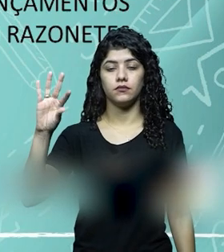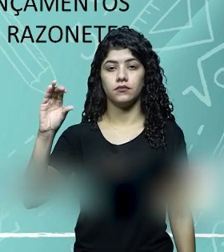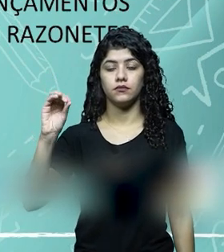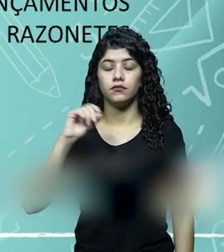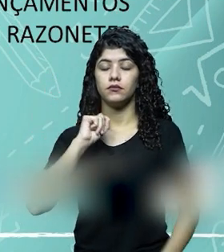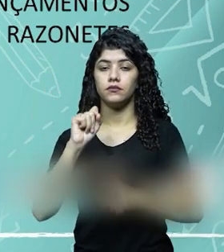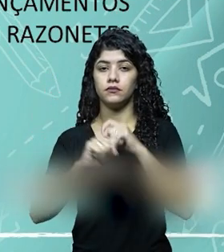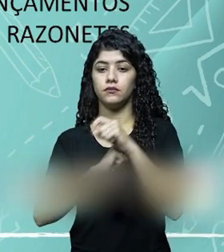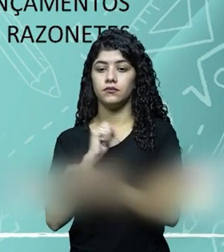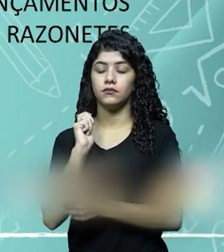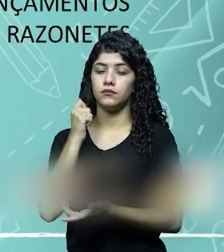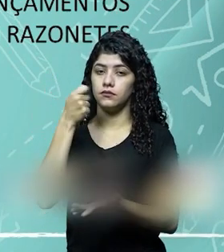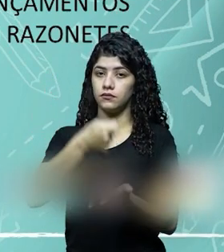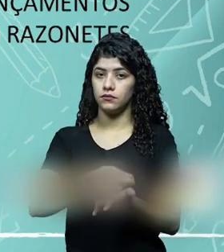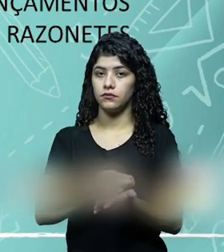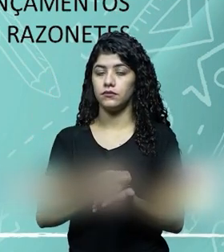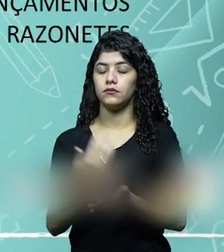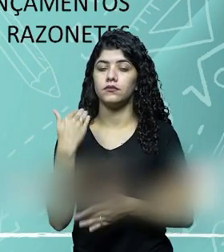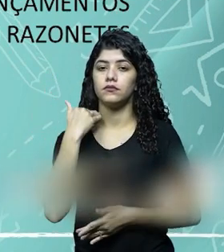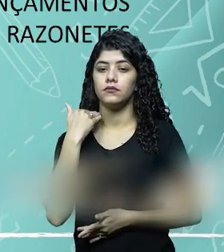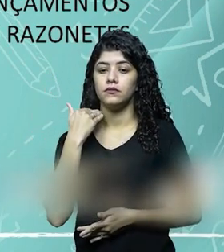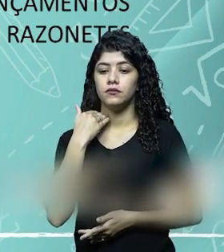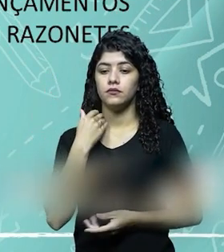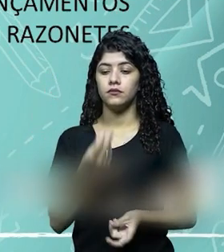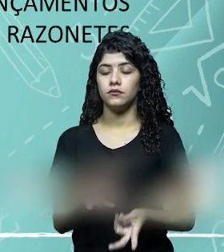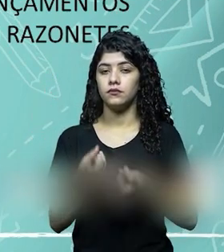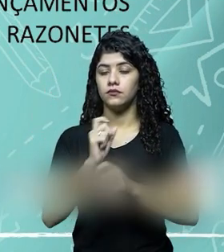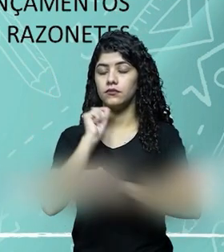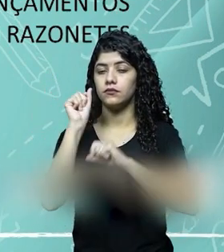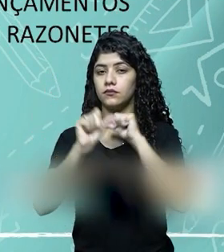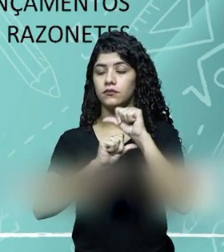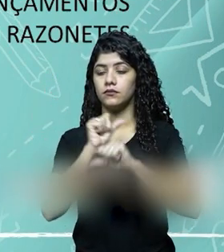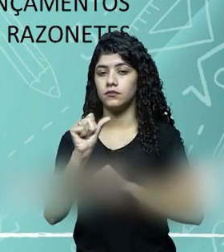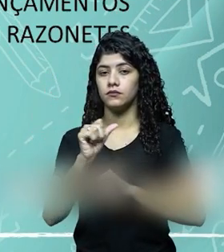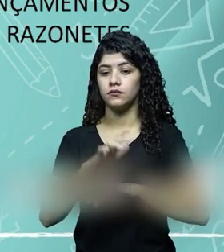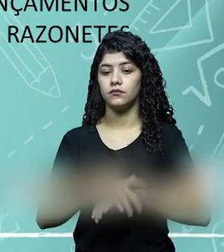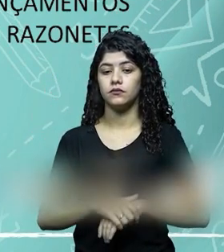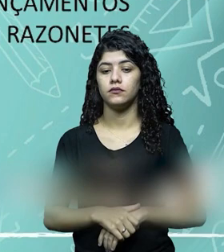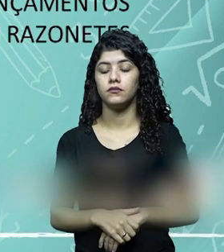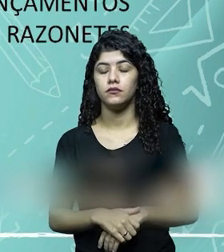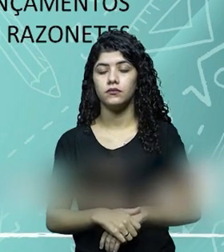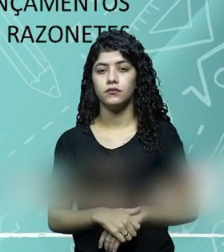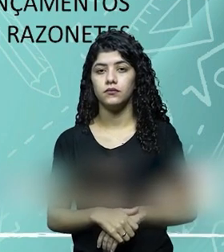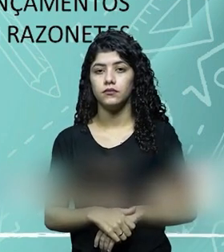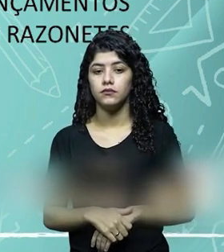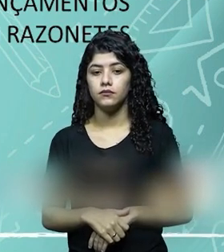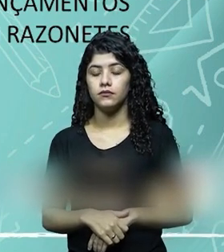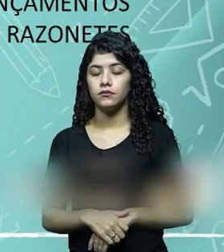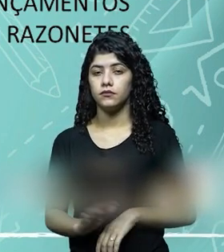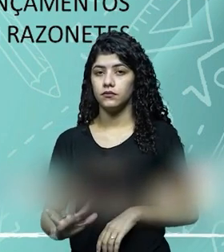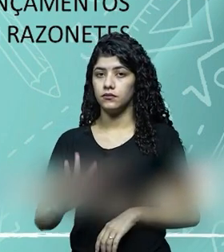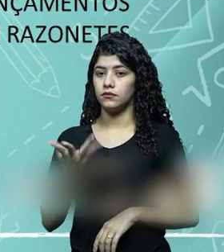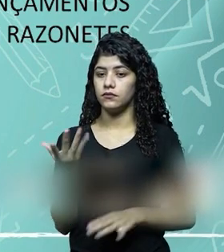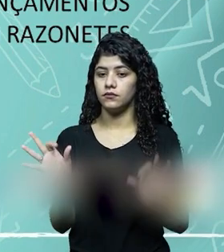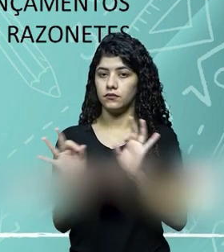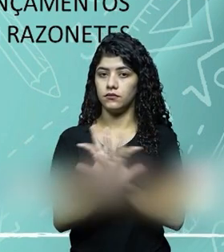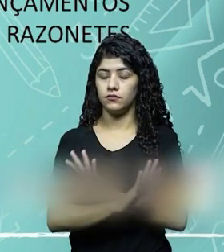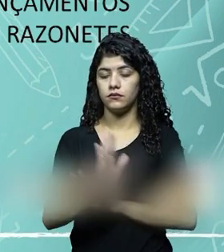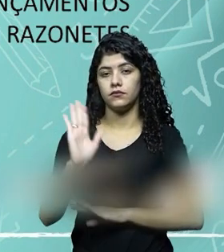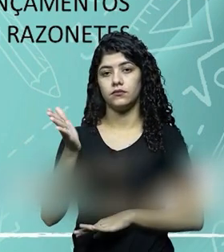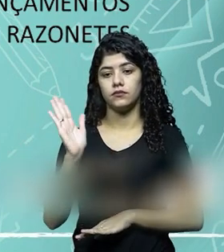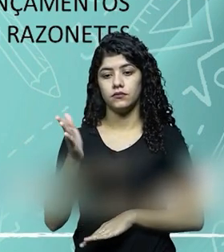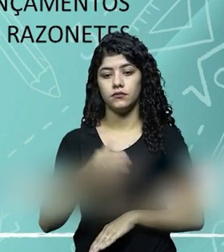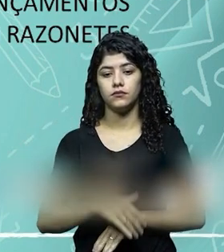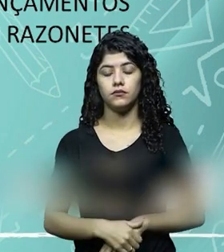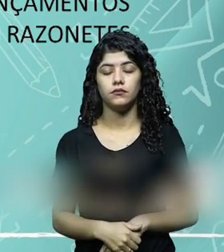de 22 mil, foi o quê? A saída do pagamento aqui no banco, então vejam aqui, que pelo método das partidas dobradas, essa situação está